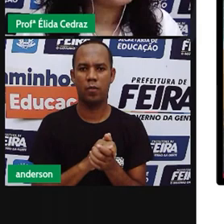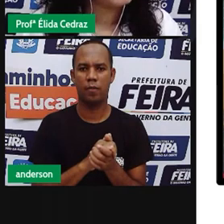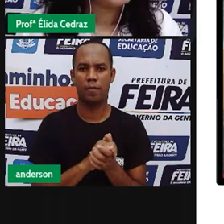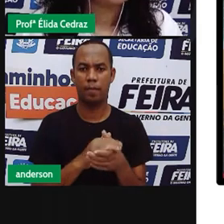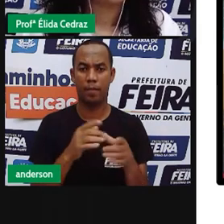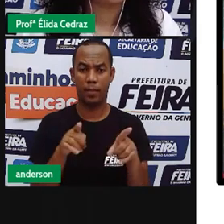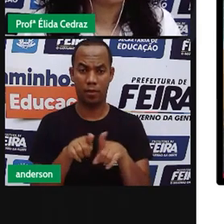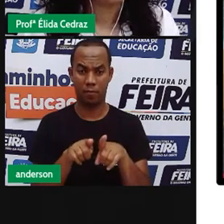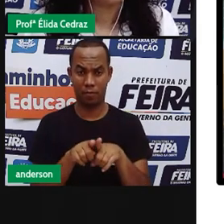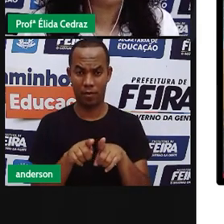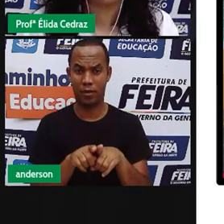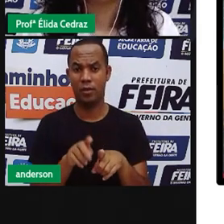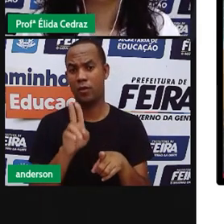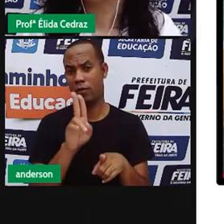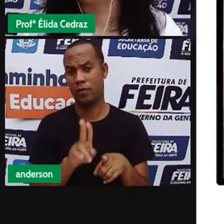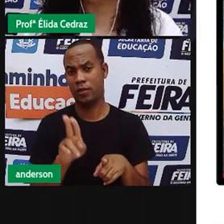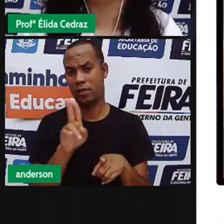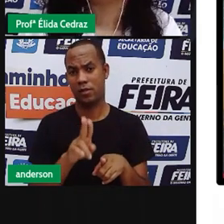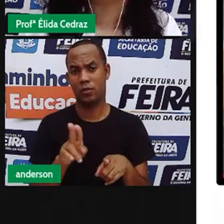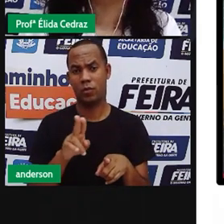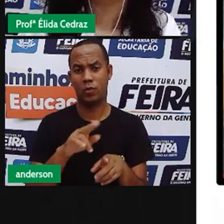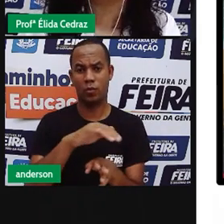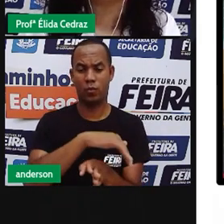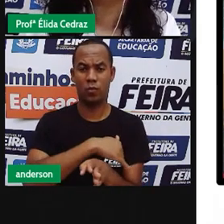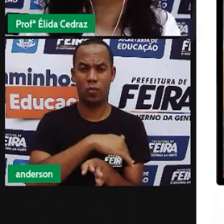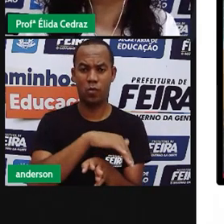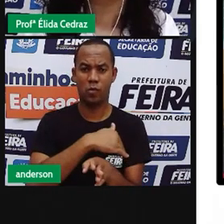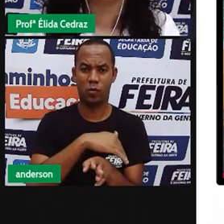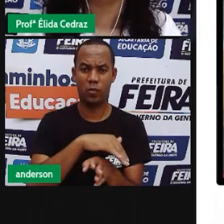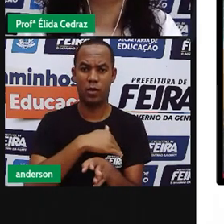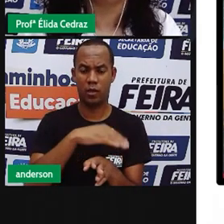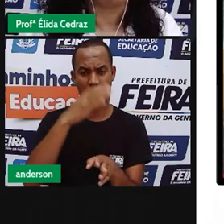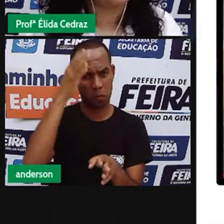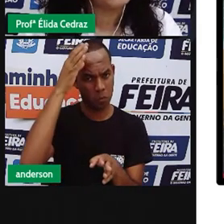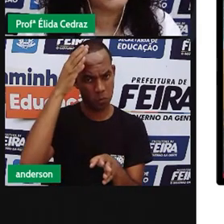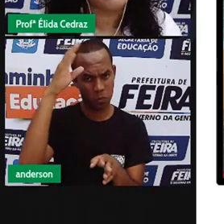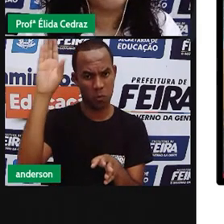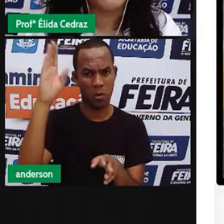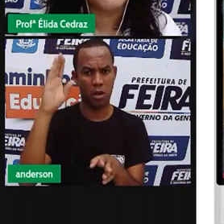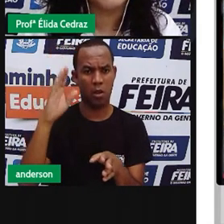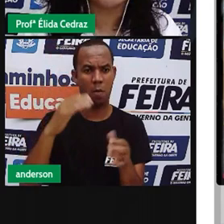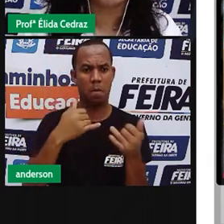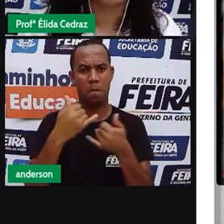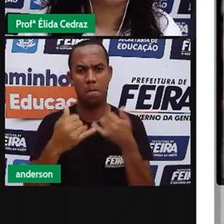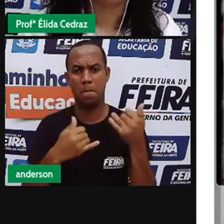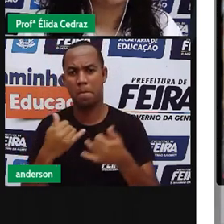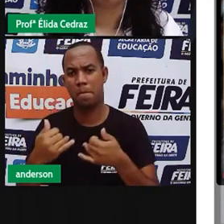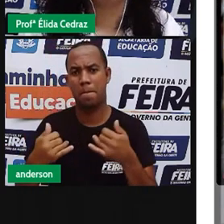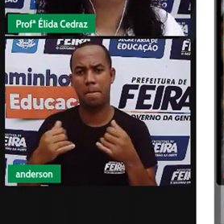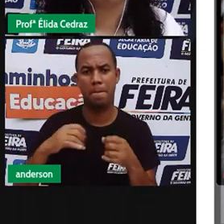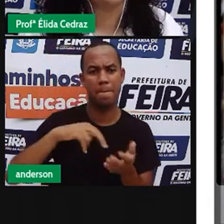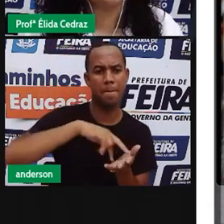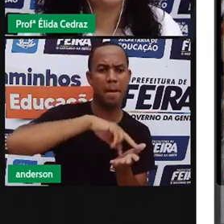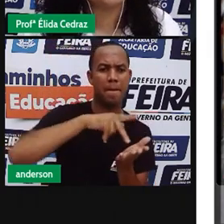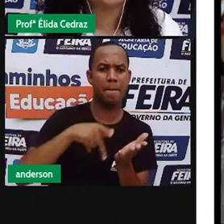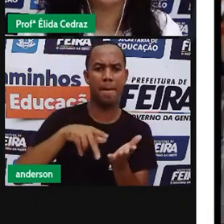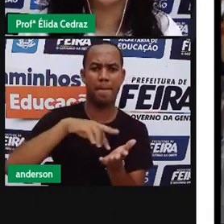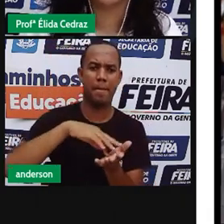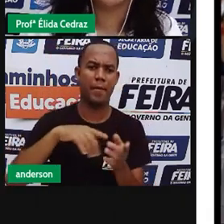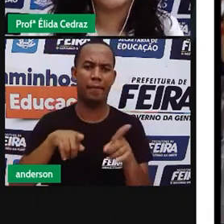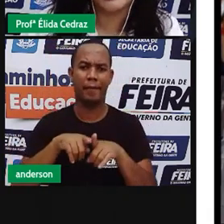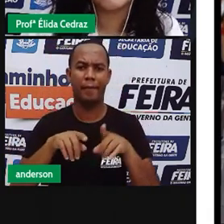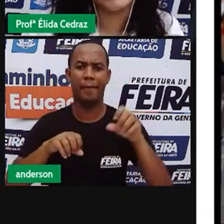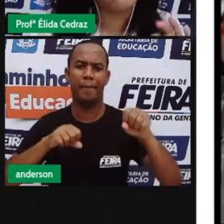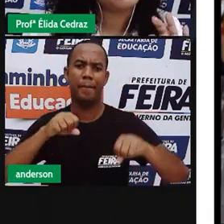Também utiliza-se as ruas para manifestações culturais, como rodas de capoeira. Passeio